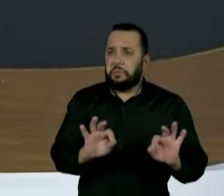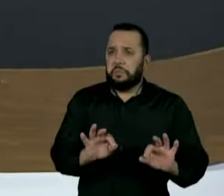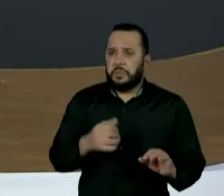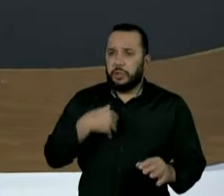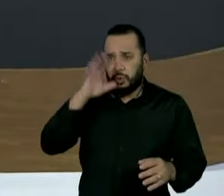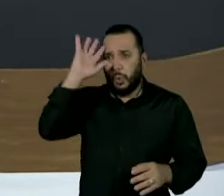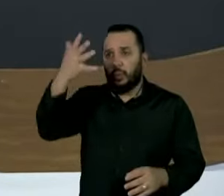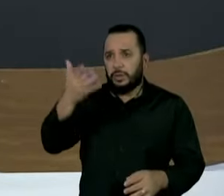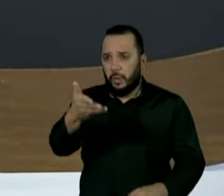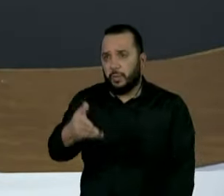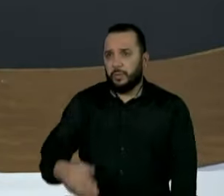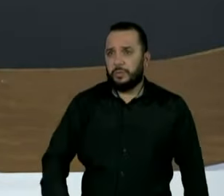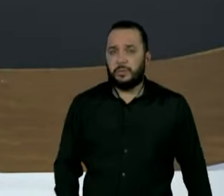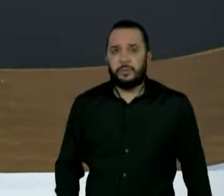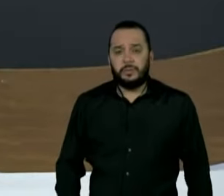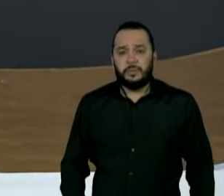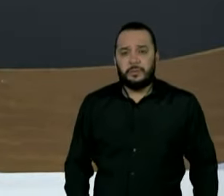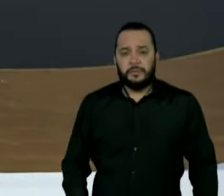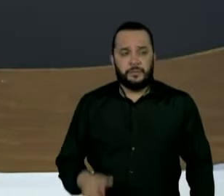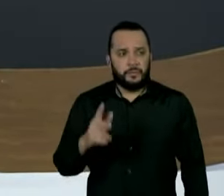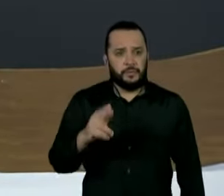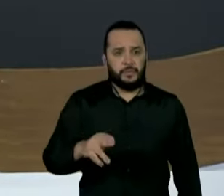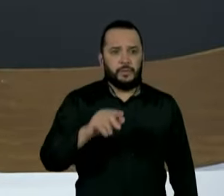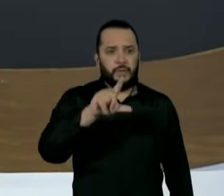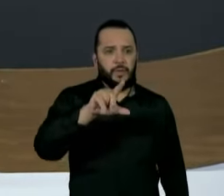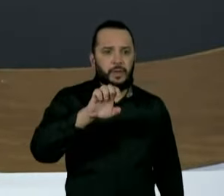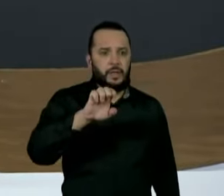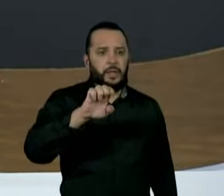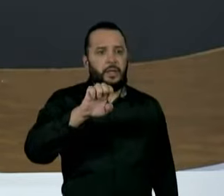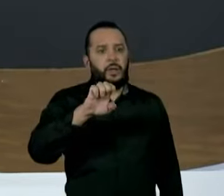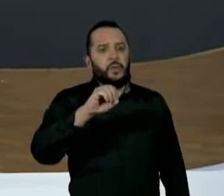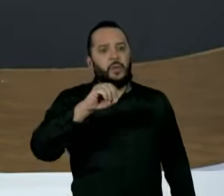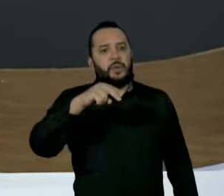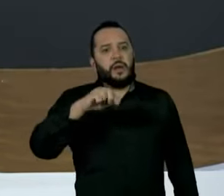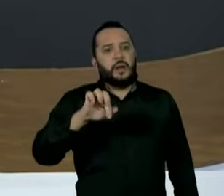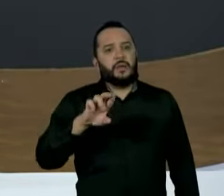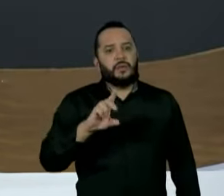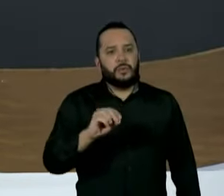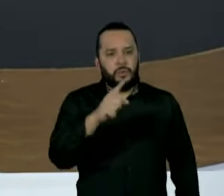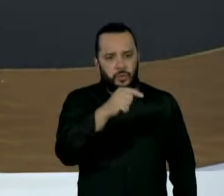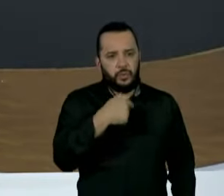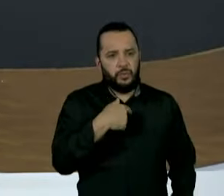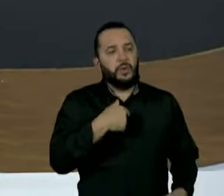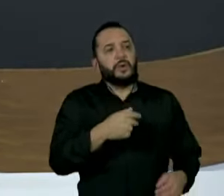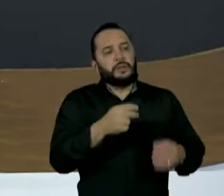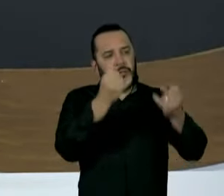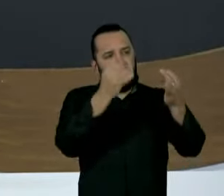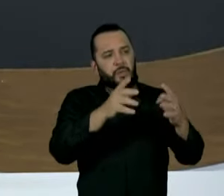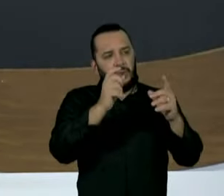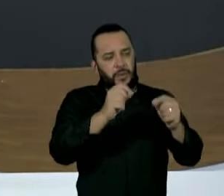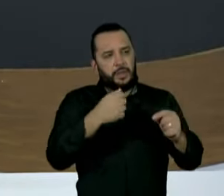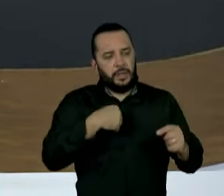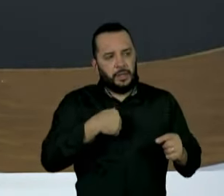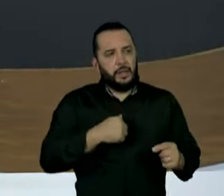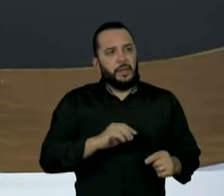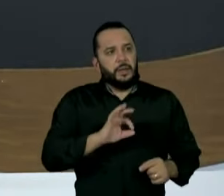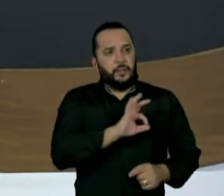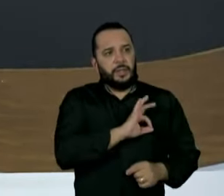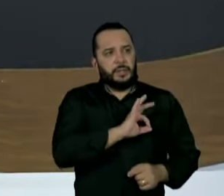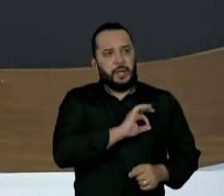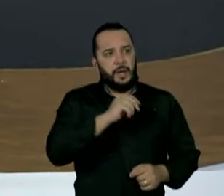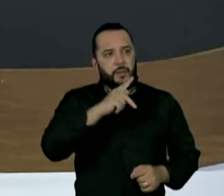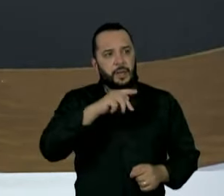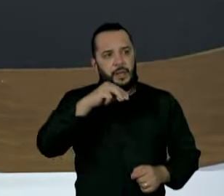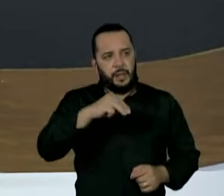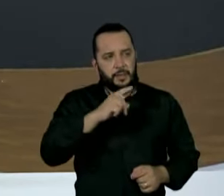da segurança que o Leonardo começou a abordar, o senhor tem sido crítico a ideia das câmeras nos uniformes dos policiais militares.